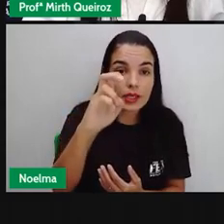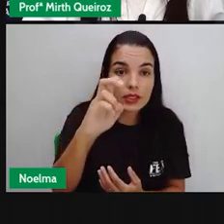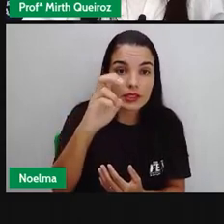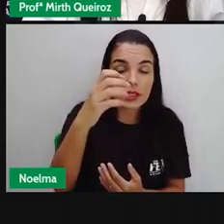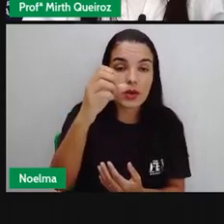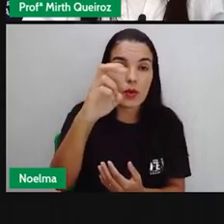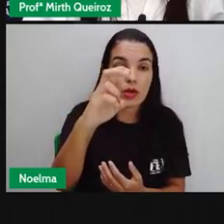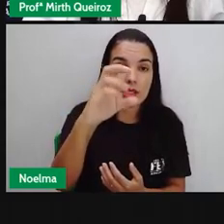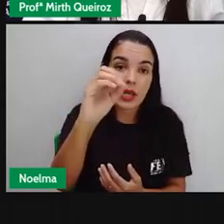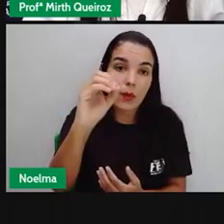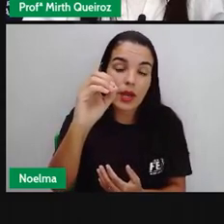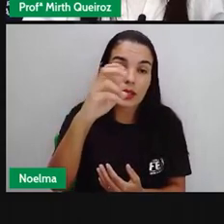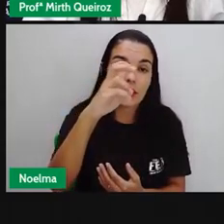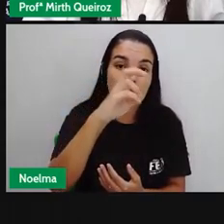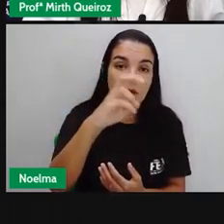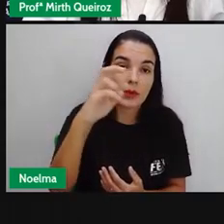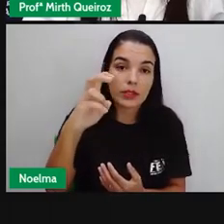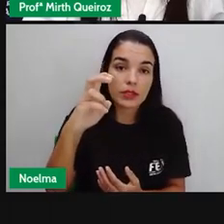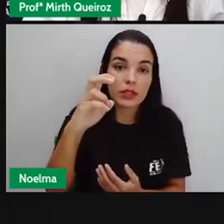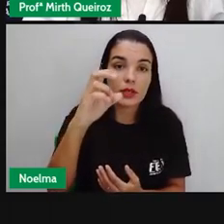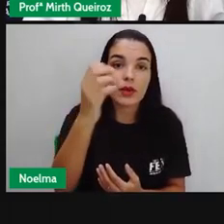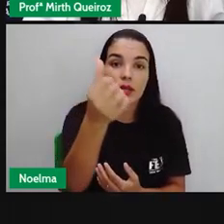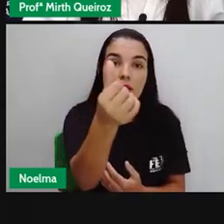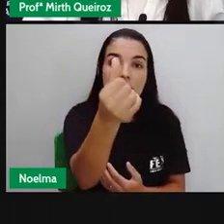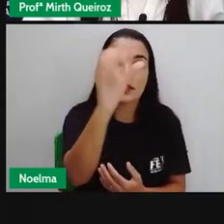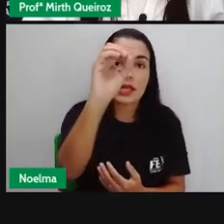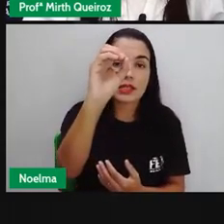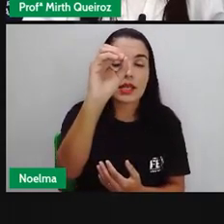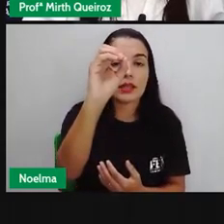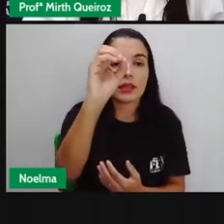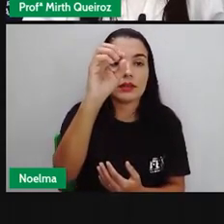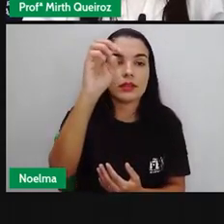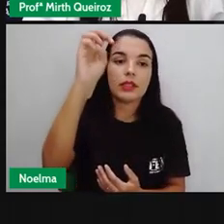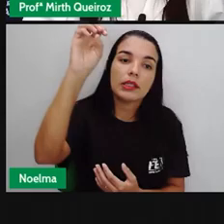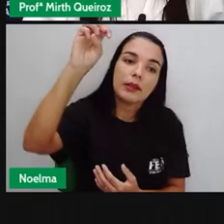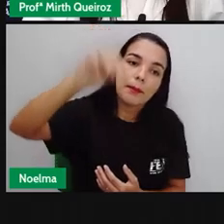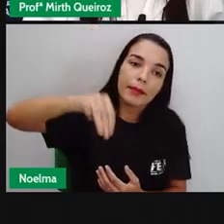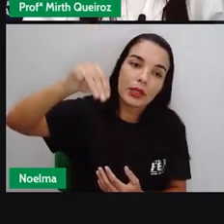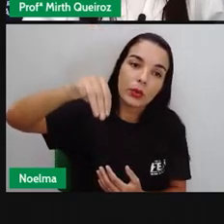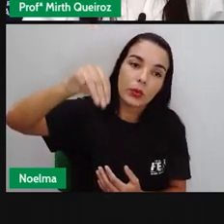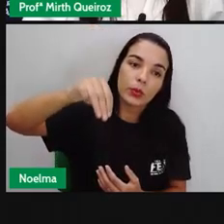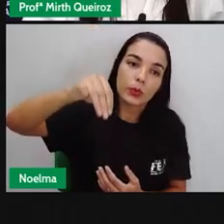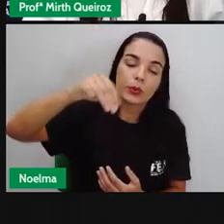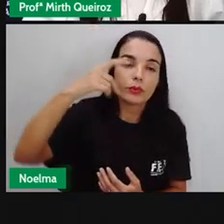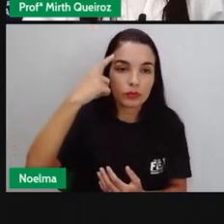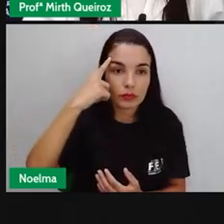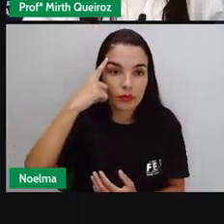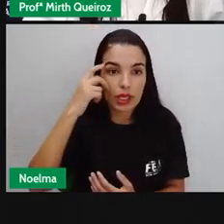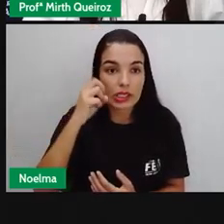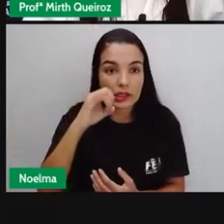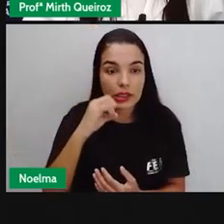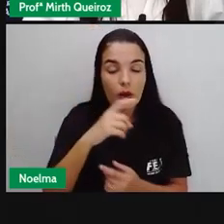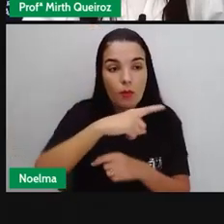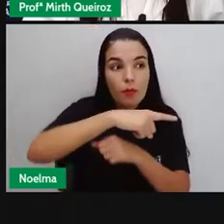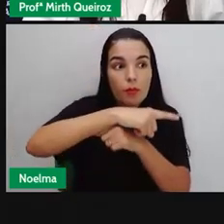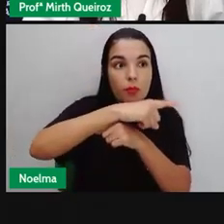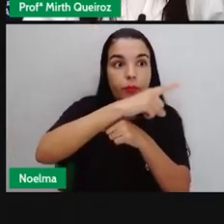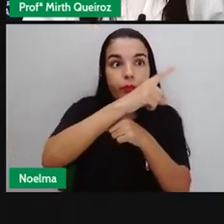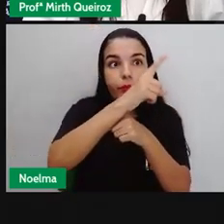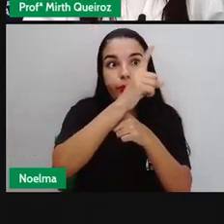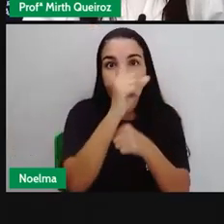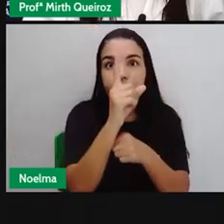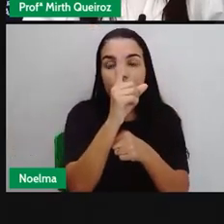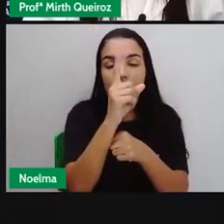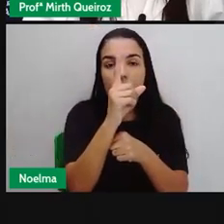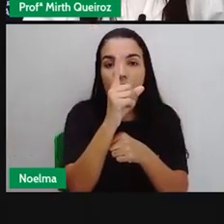45 50 55 E 60 Que é 60 minutos Quando o ponteiro marca Aqui no 12